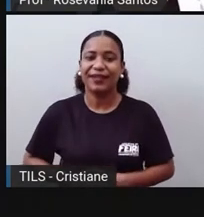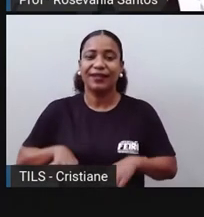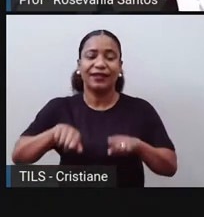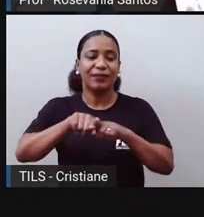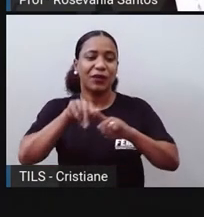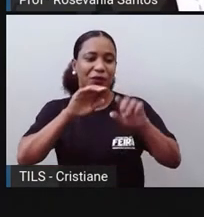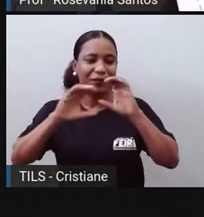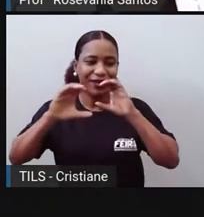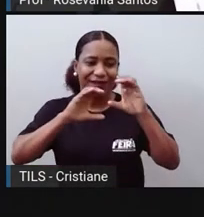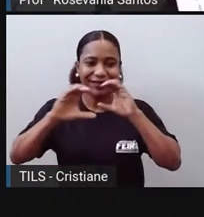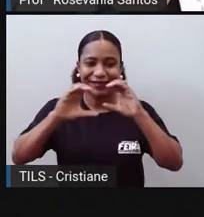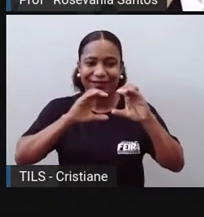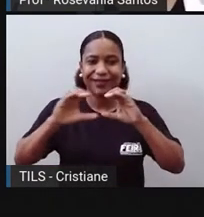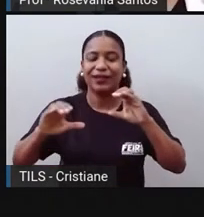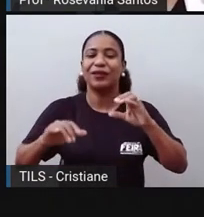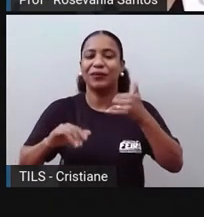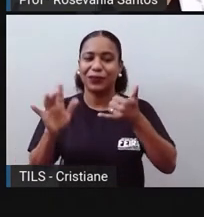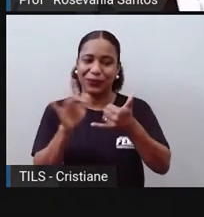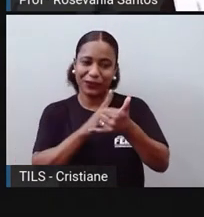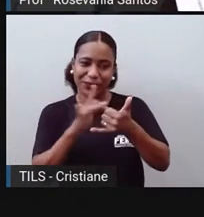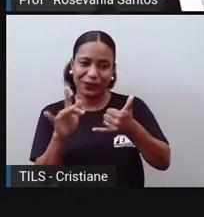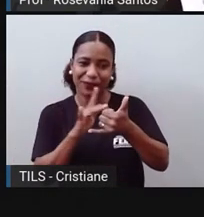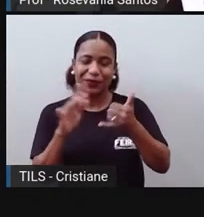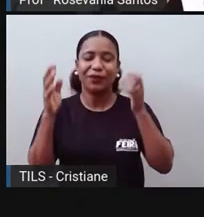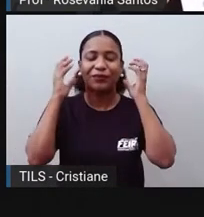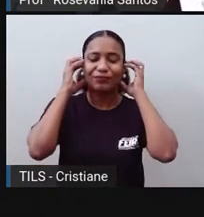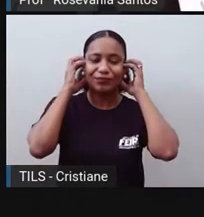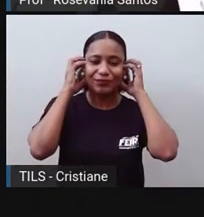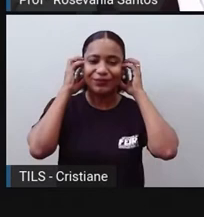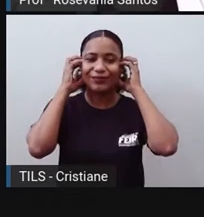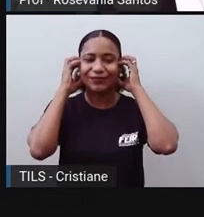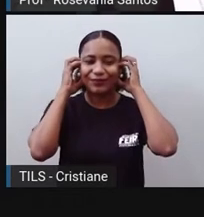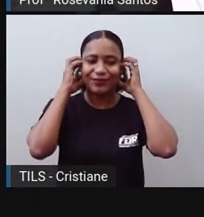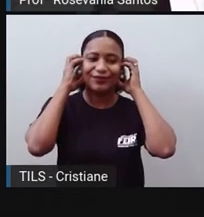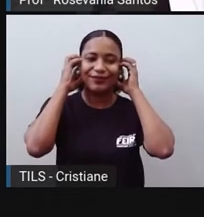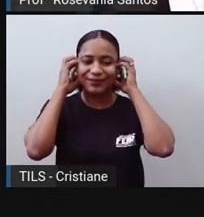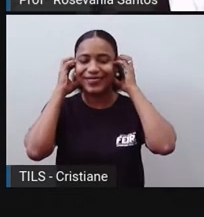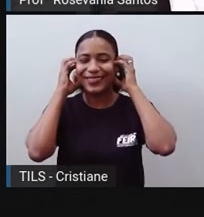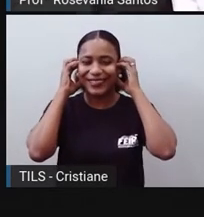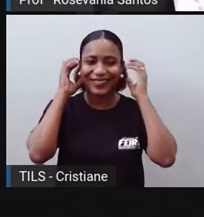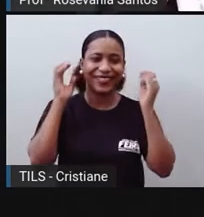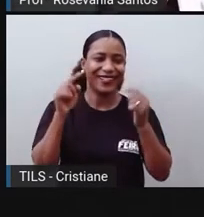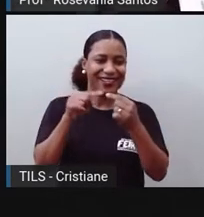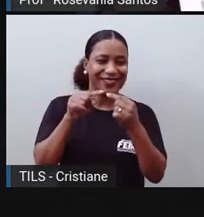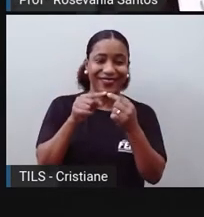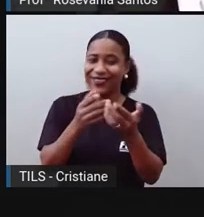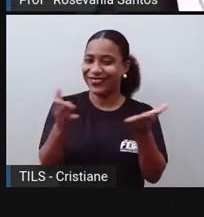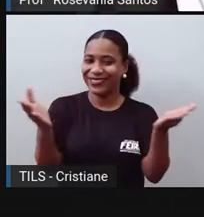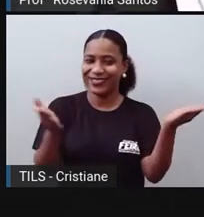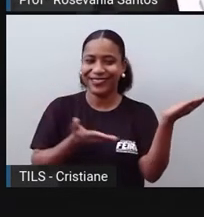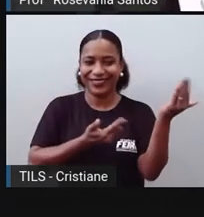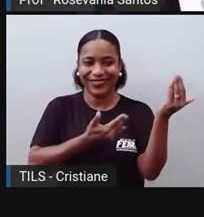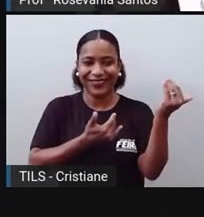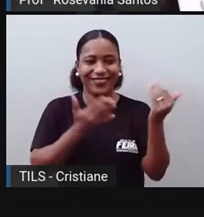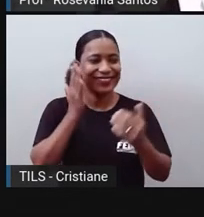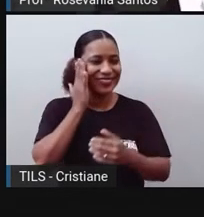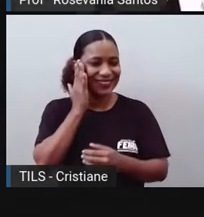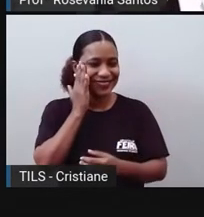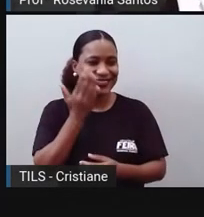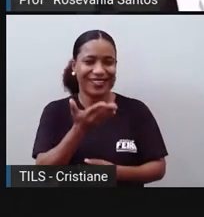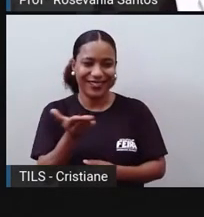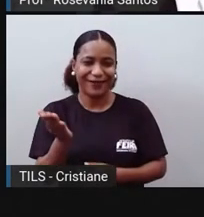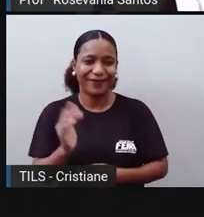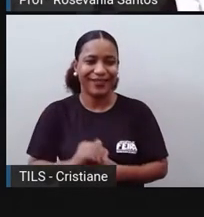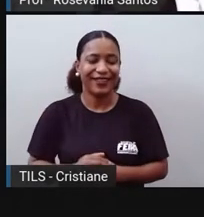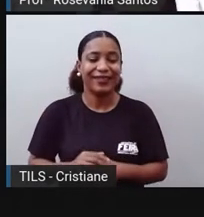ouvir música, isso aqui é muito a carinha de vocês, né? Nem vou perder tempo falando sobre esse aspecto aqui. E também nem das redes